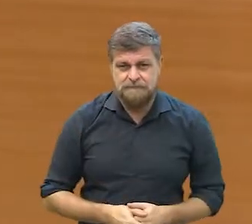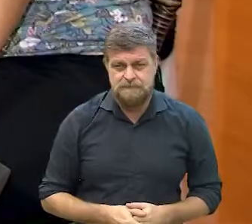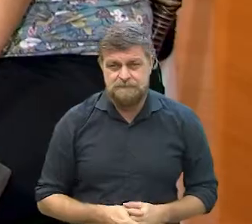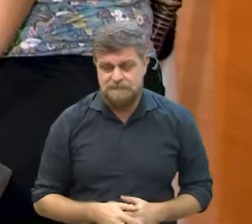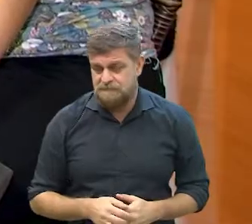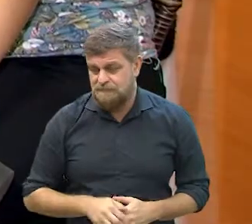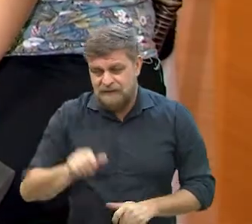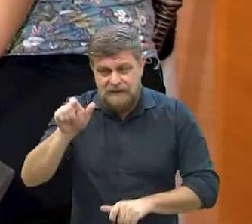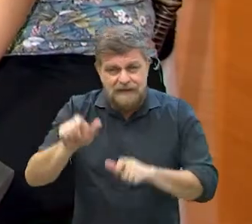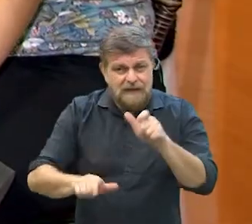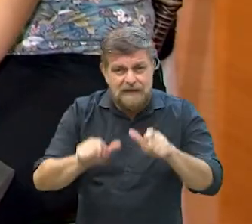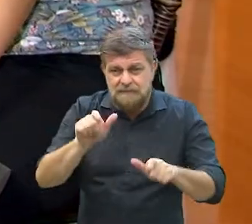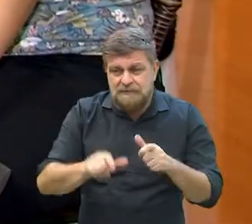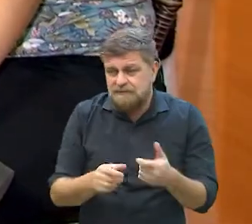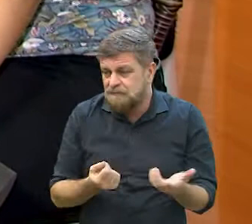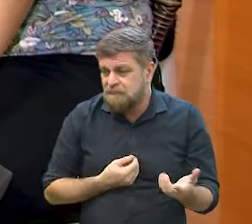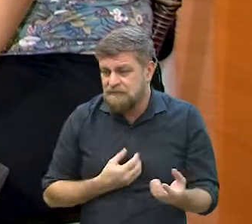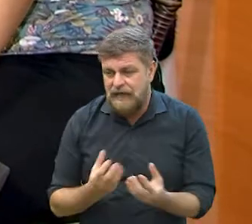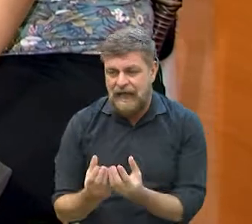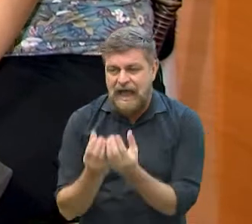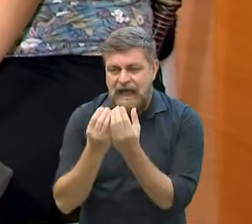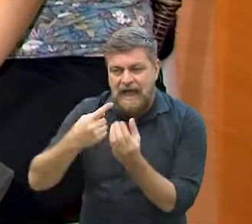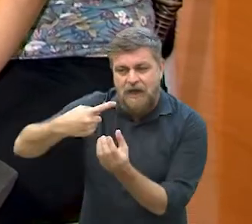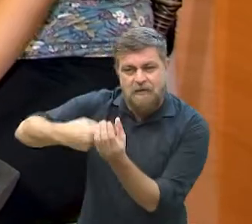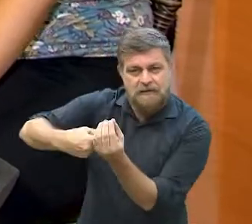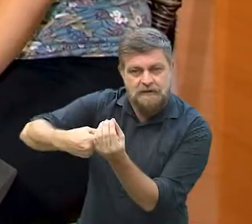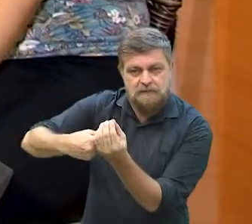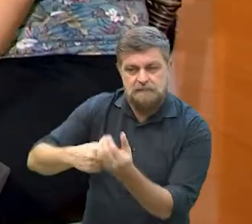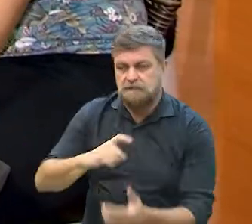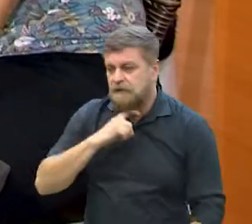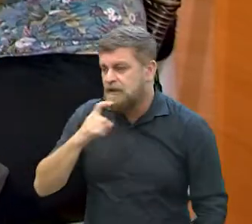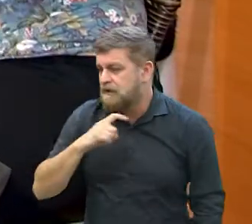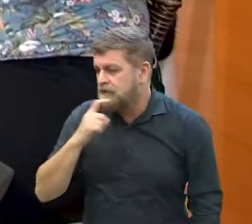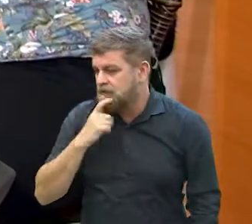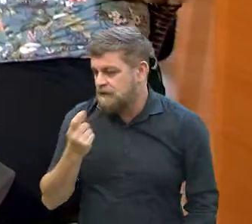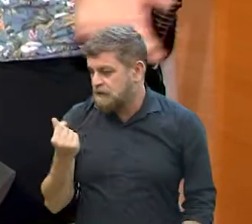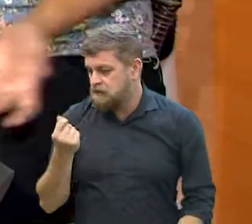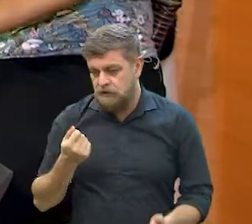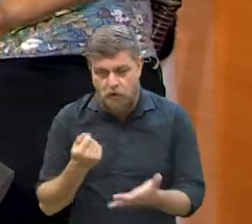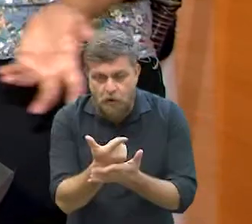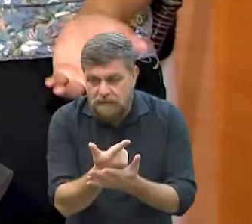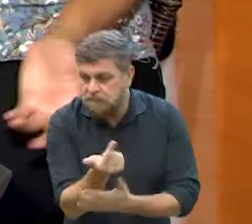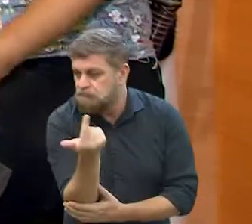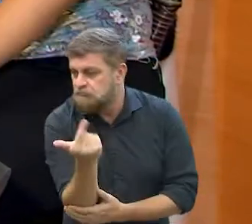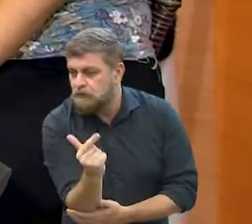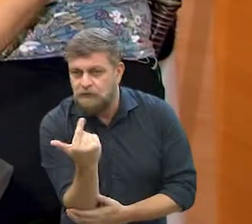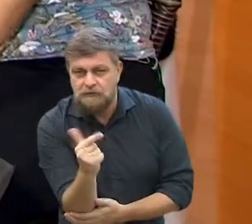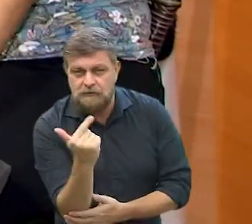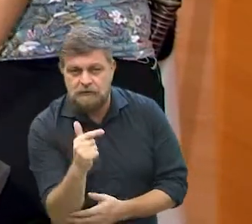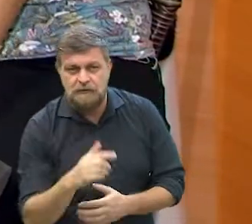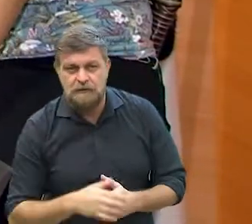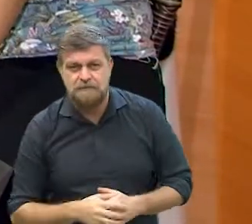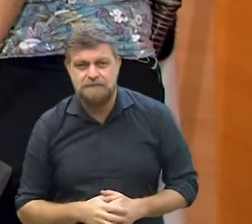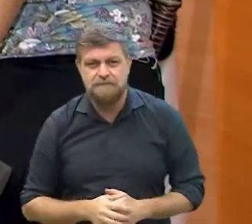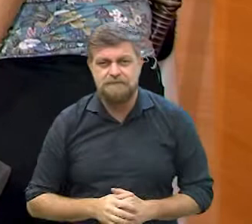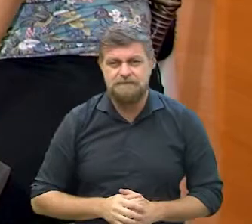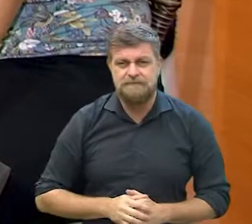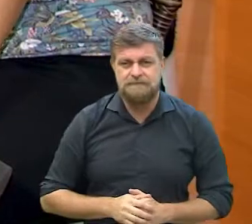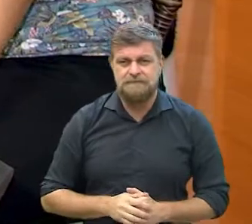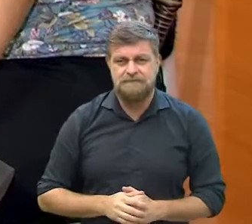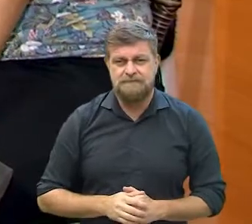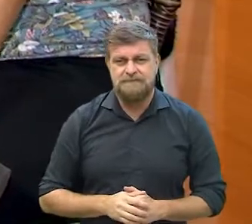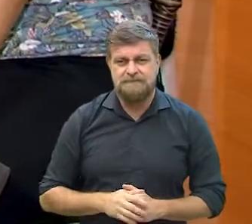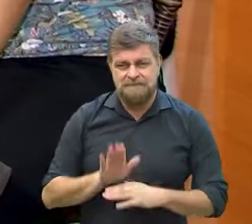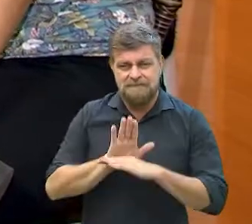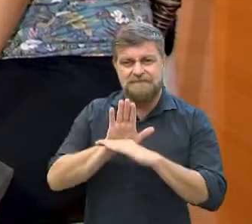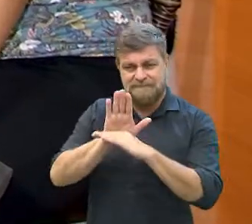tinha auxílio emergencial, as pessoas vinham comprar, compraram cachorro-quente. Agora ninguém compra cachorro-quente, então não tem dinheiro para comprar, né? O projeto vai ajudar essas